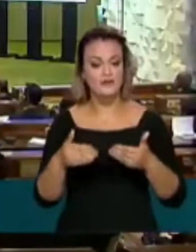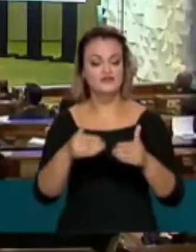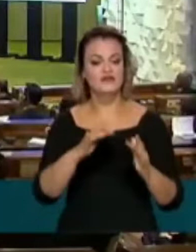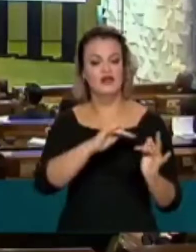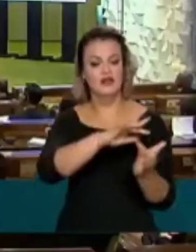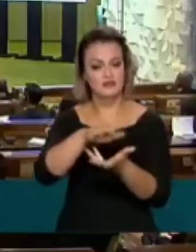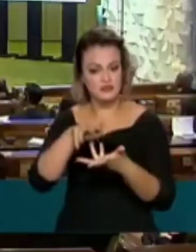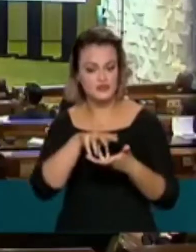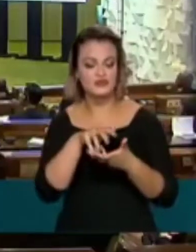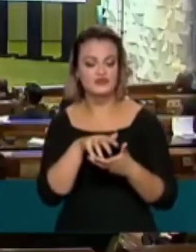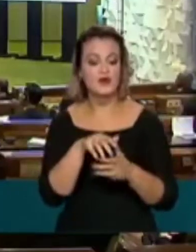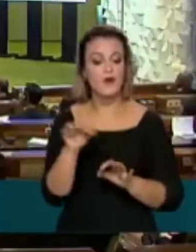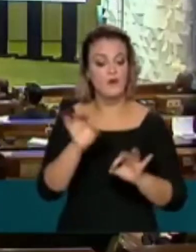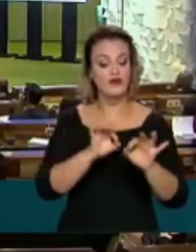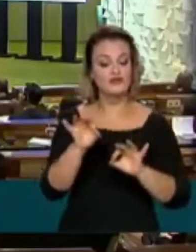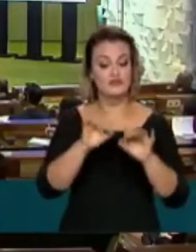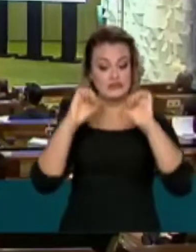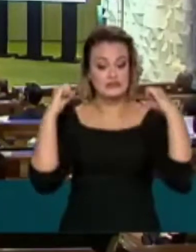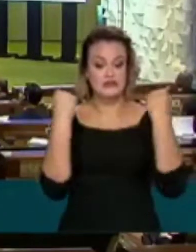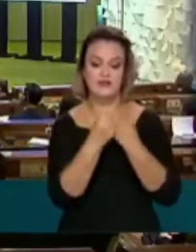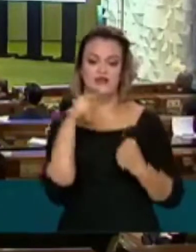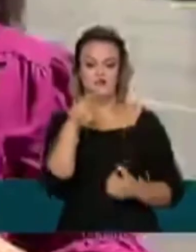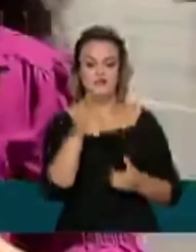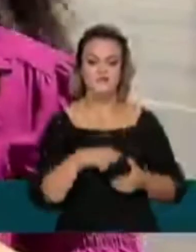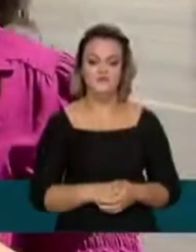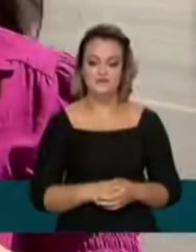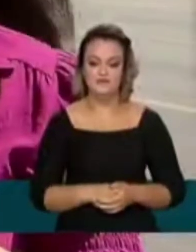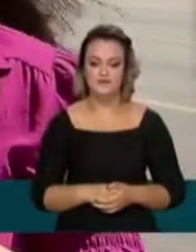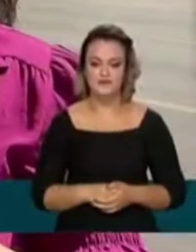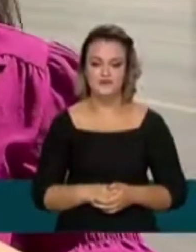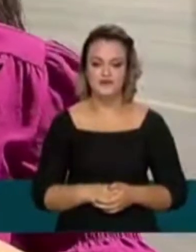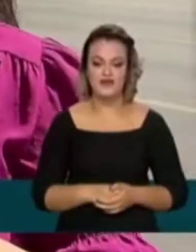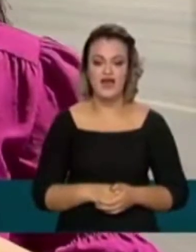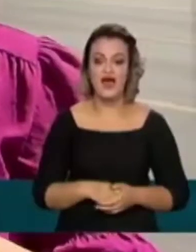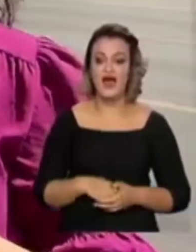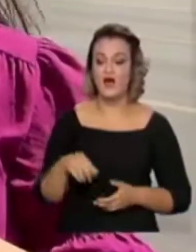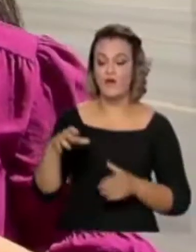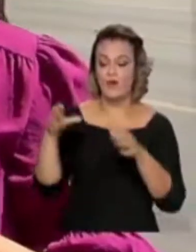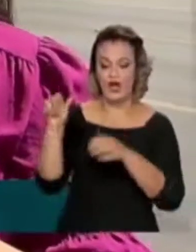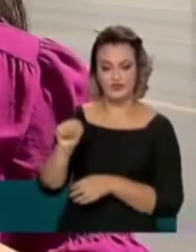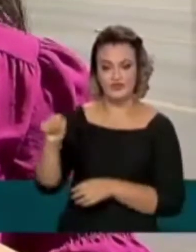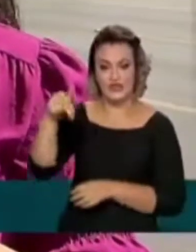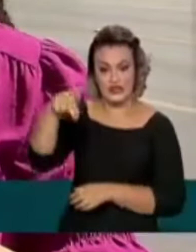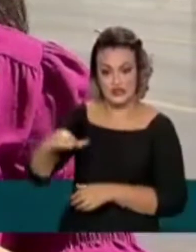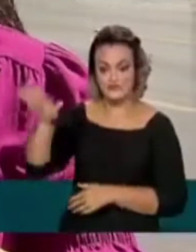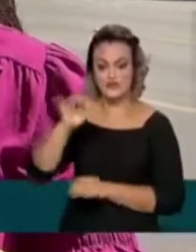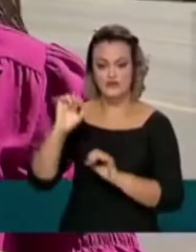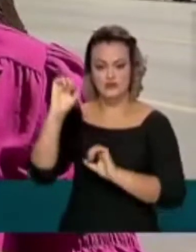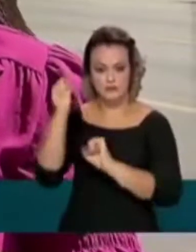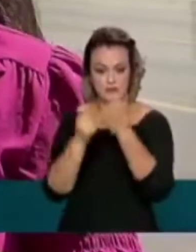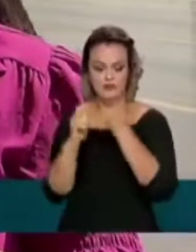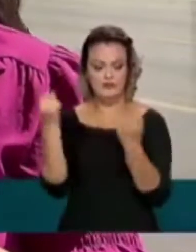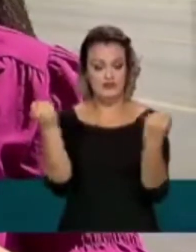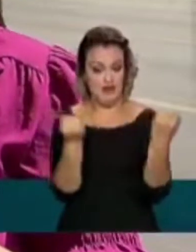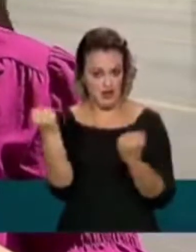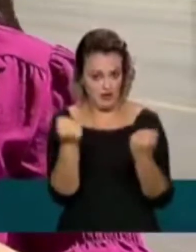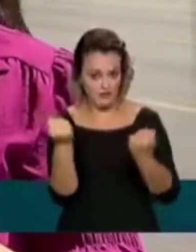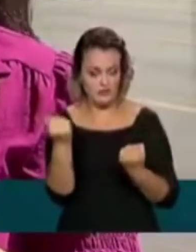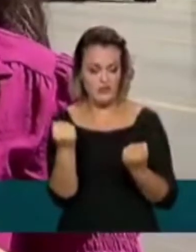Relações Exteriores organizou este seminário. Segundo a Associação Nacional dos Fabricantes de Veículos Automotores,